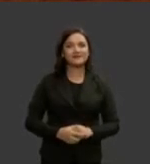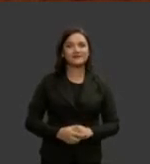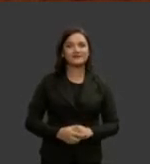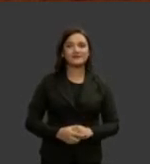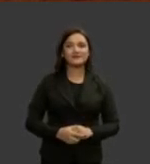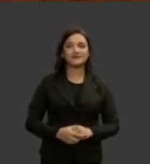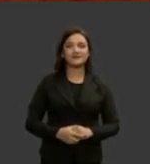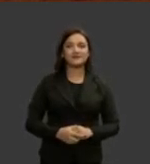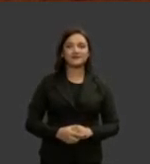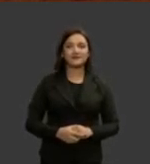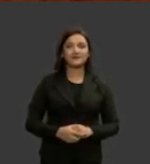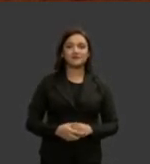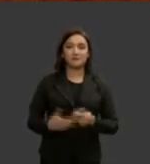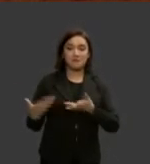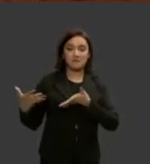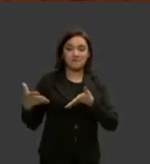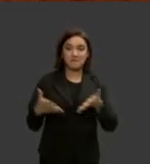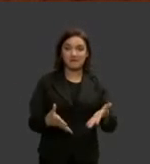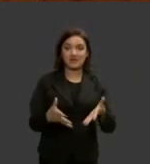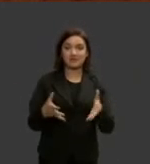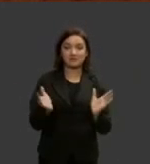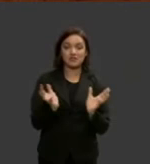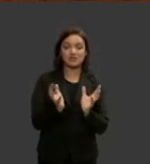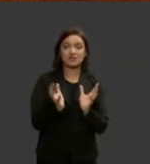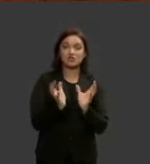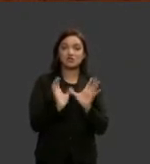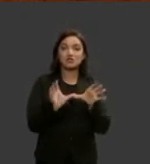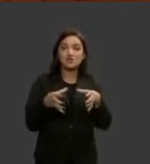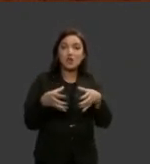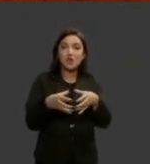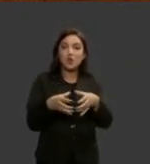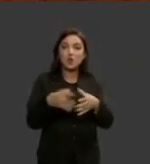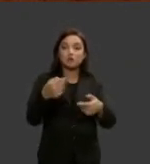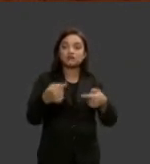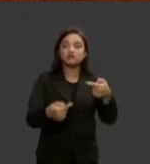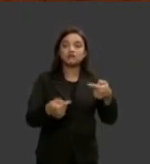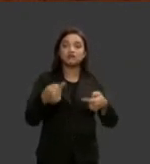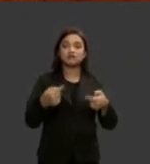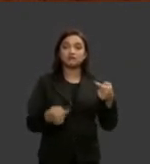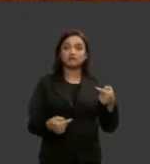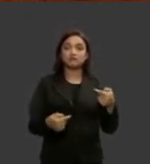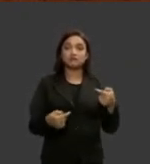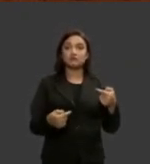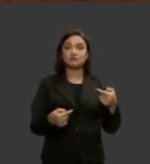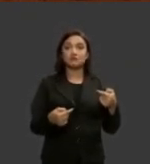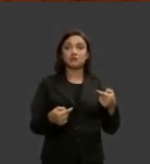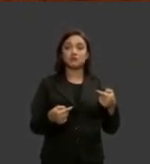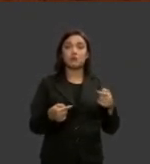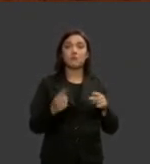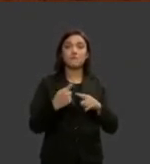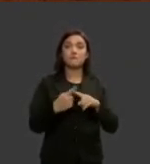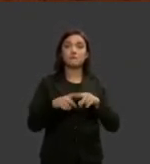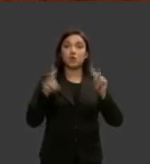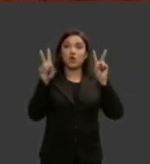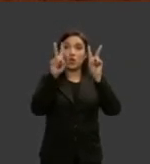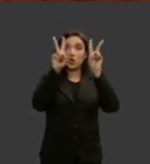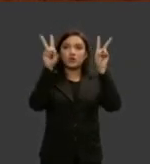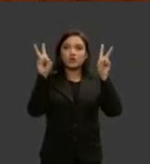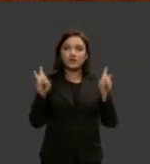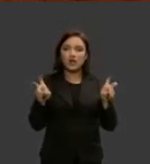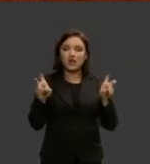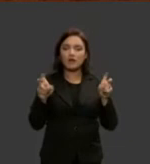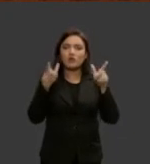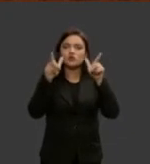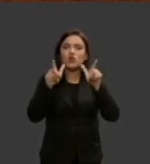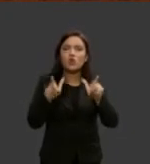participar da roda de debates dessa natureza porque penso eu o tema do espaço da mulher na sociedade